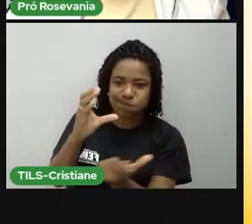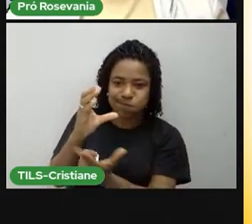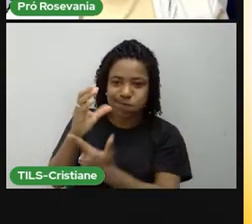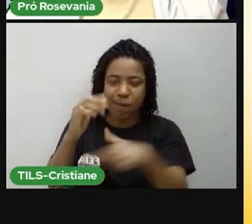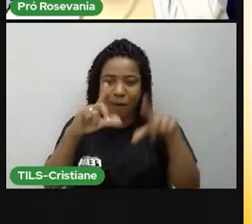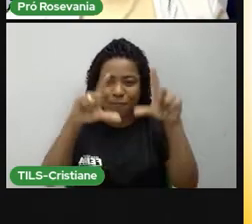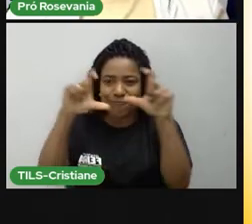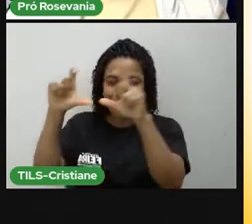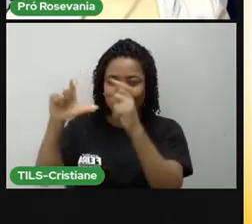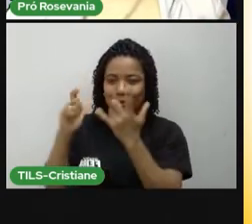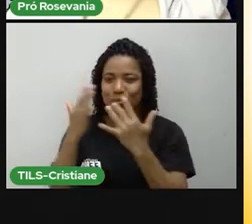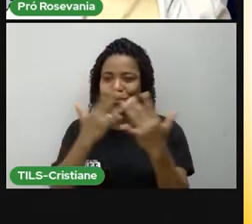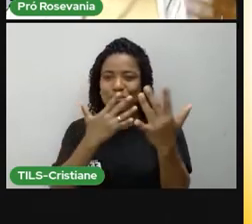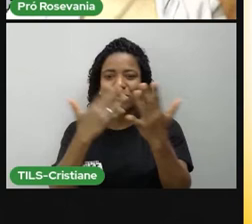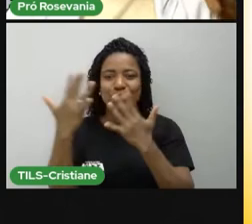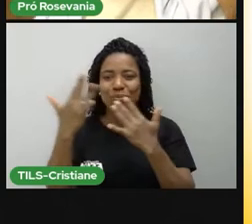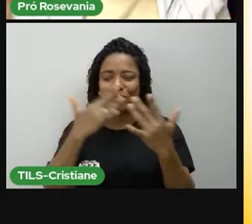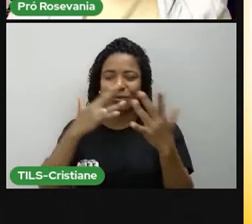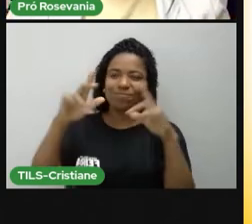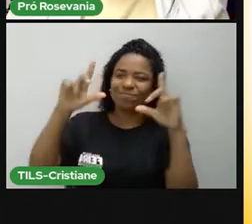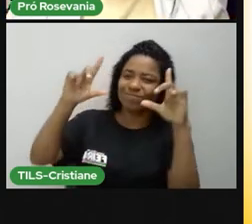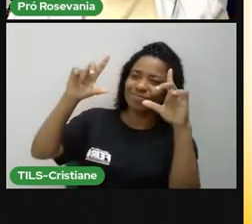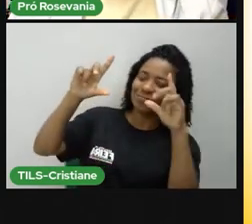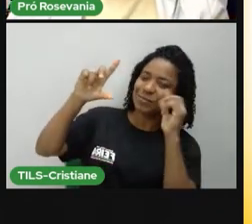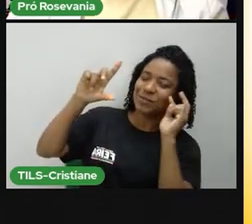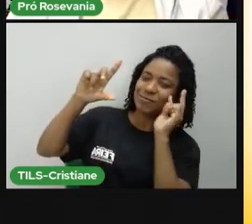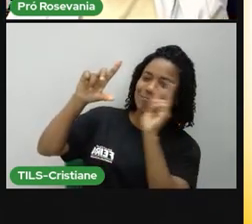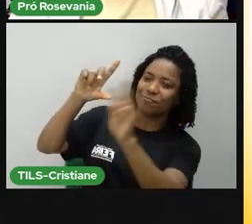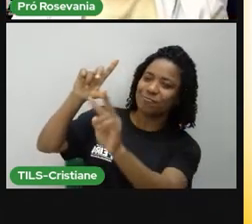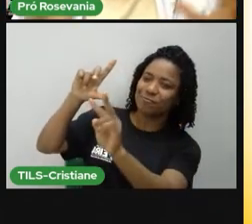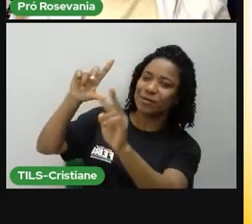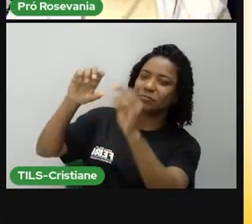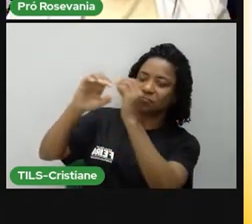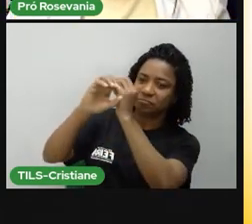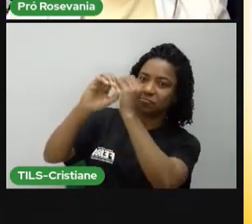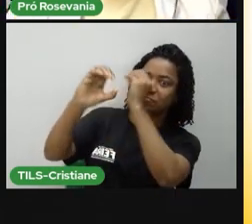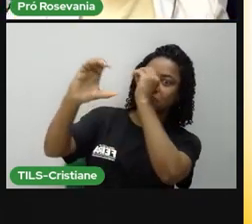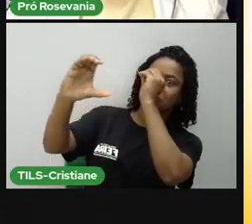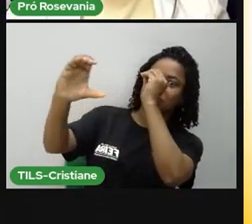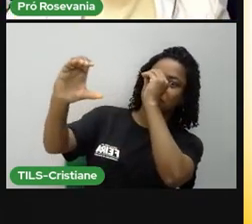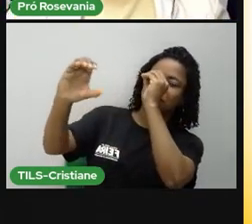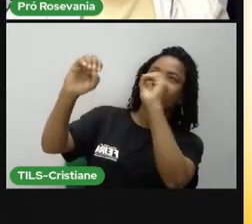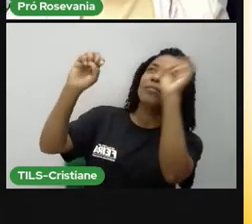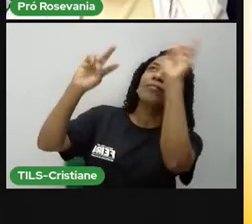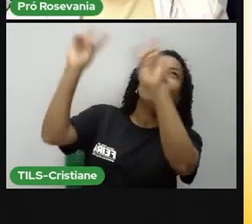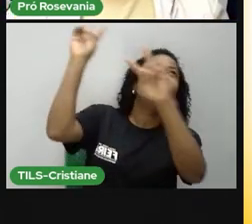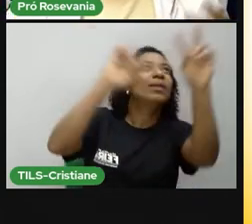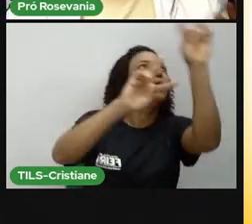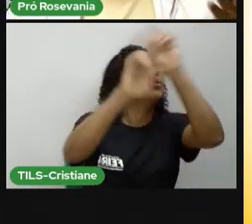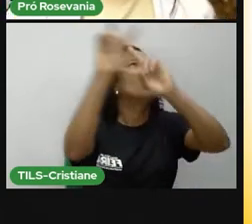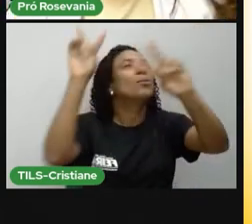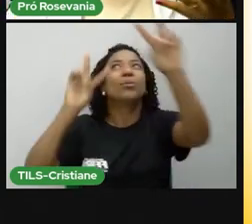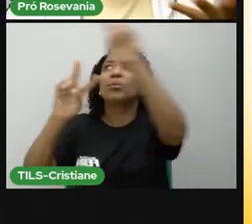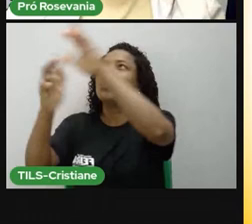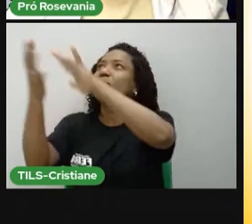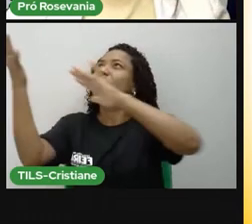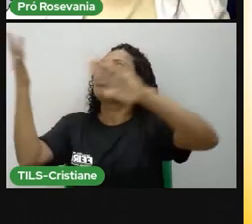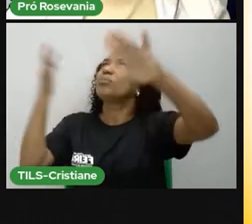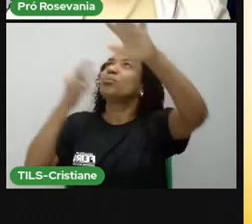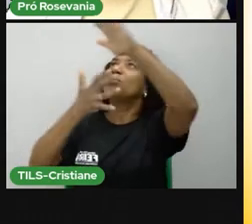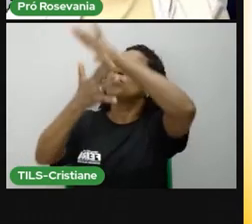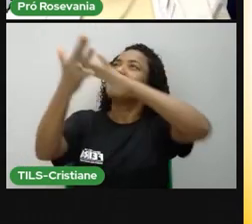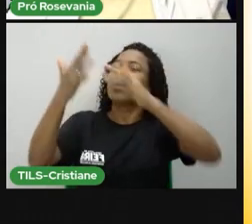maravilhosas, e dizem que quem vai observar esse fenômeno volta praticamente outra pessoa, entendendo a grandeza